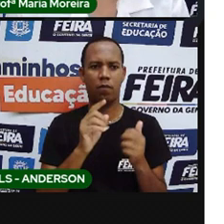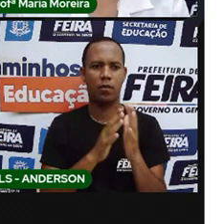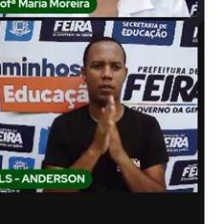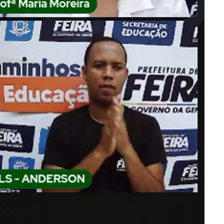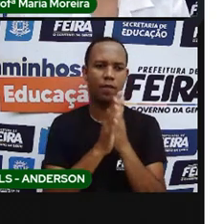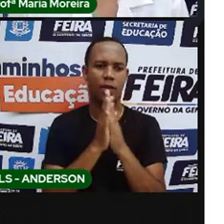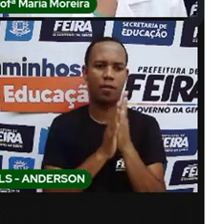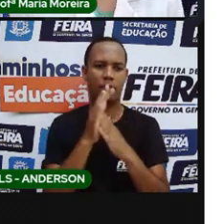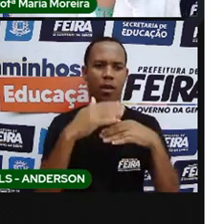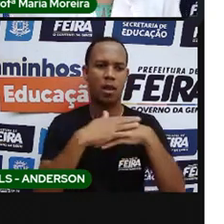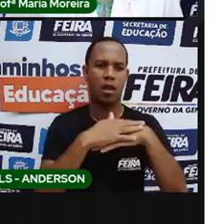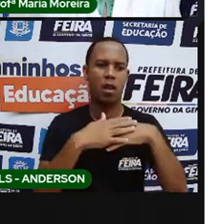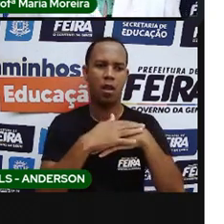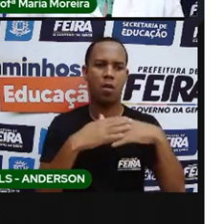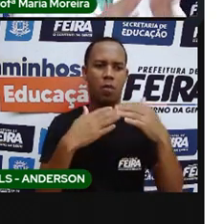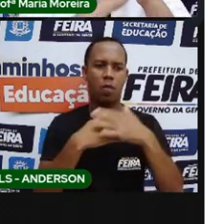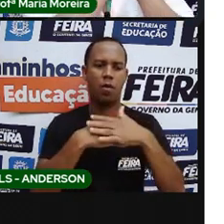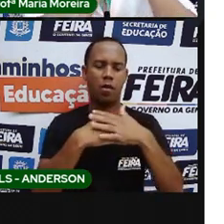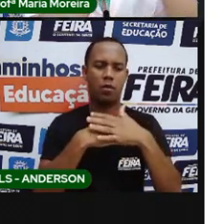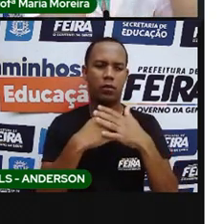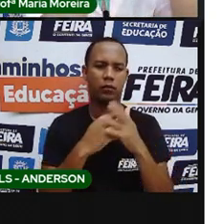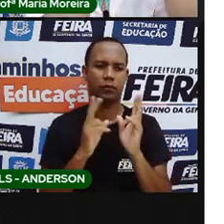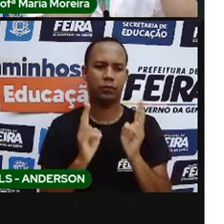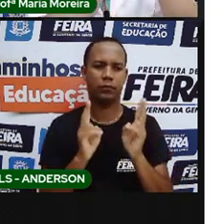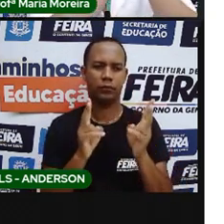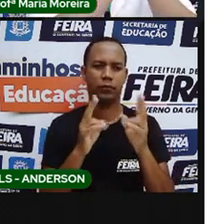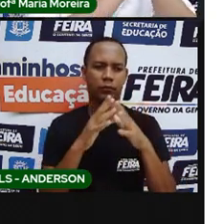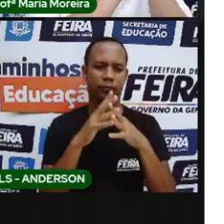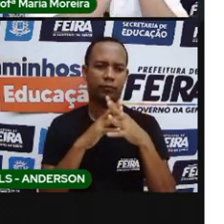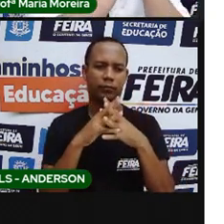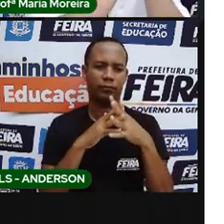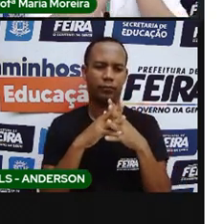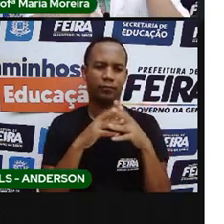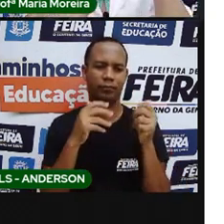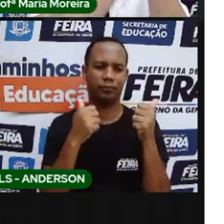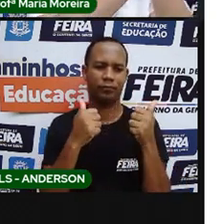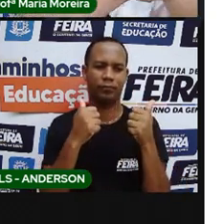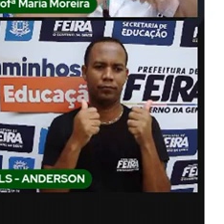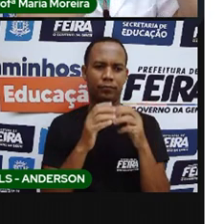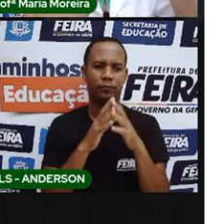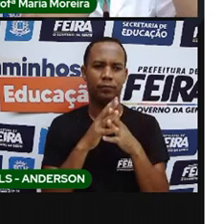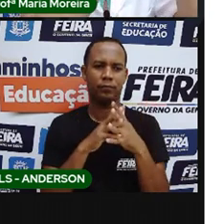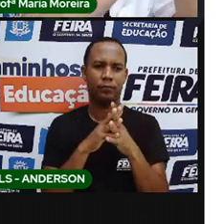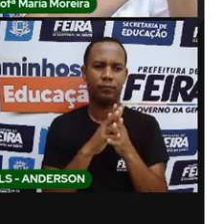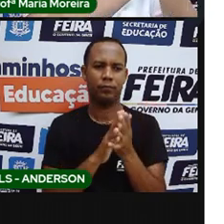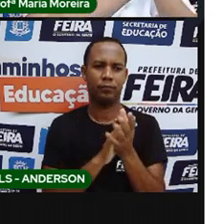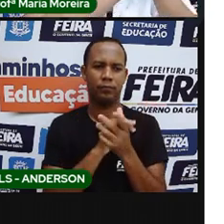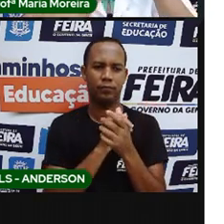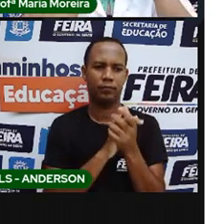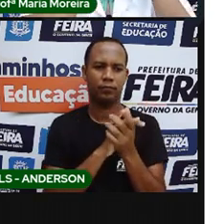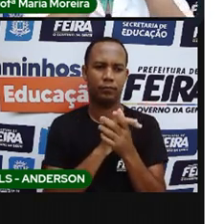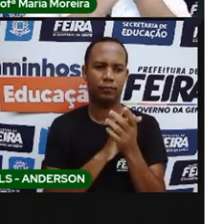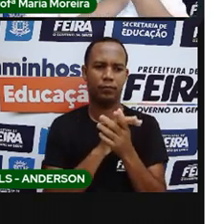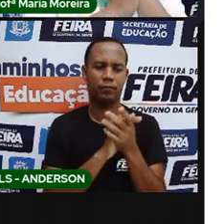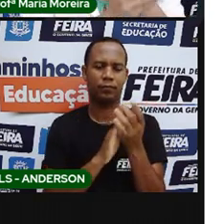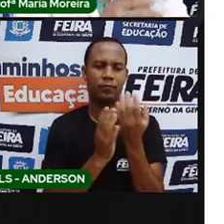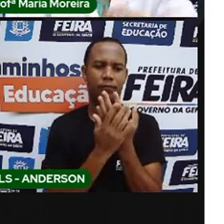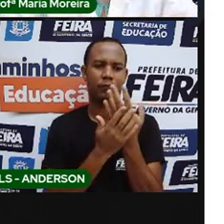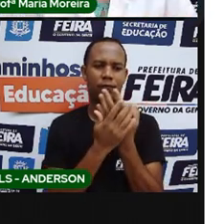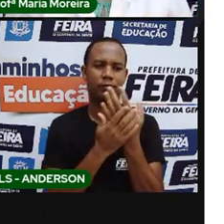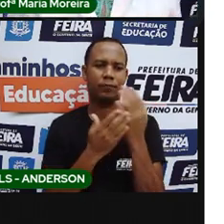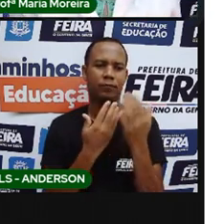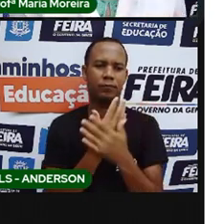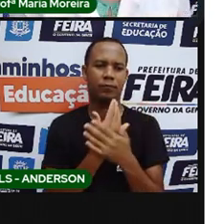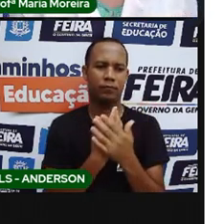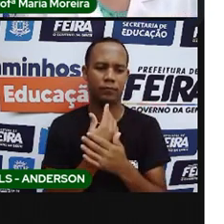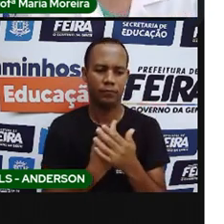lavarem as mãos, de lavarem direitinho, entre os dedos, lavar uma mão, lavar outra, lavar uma